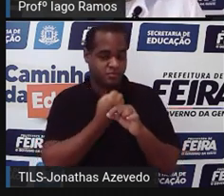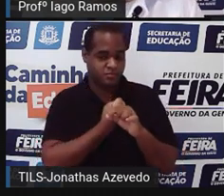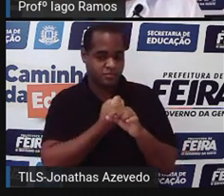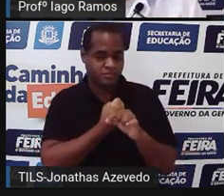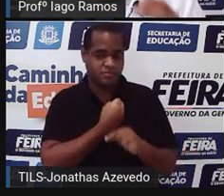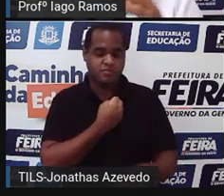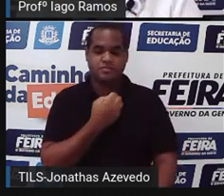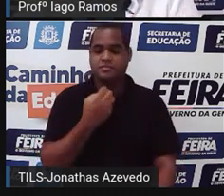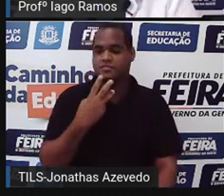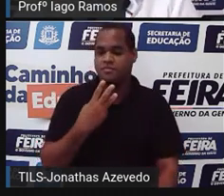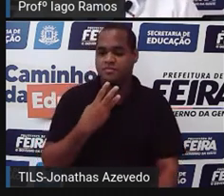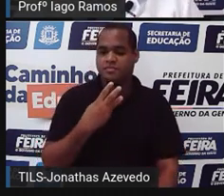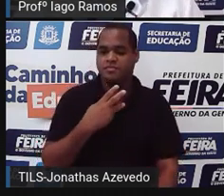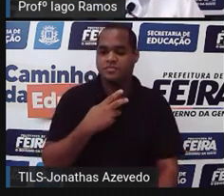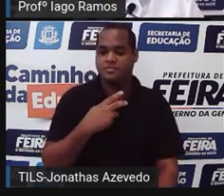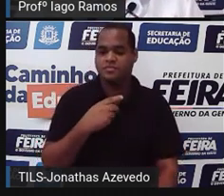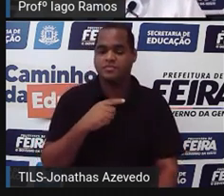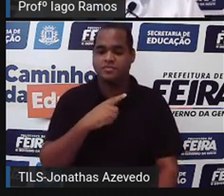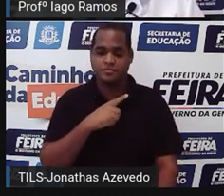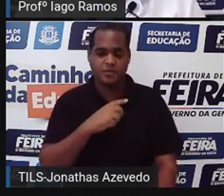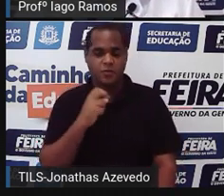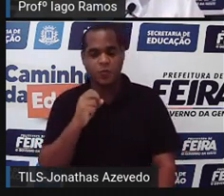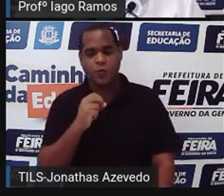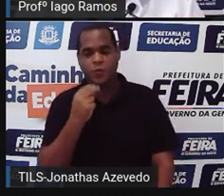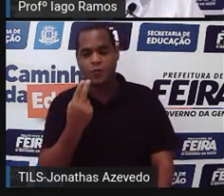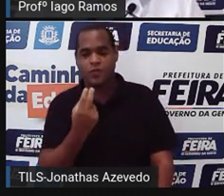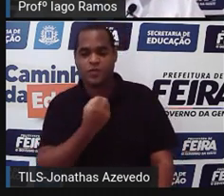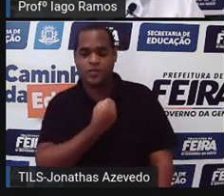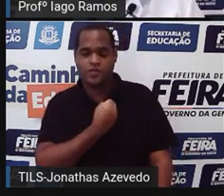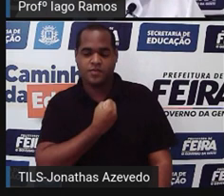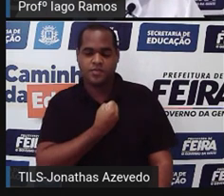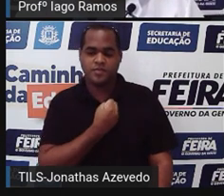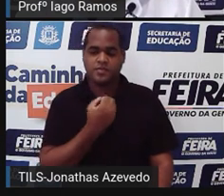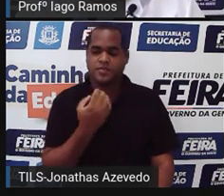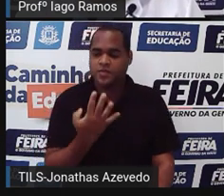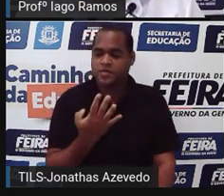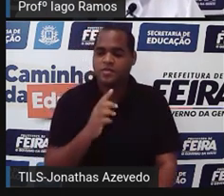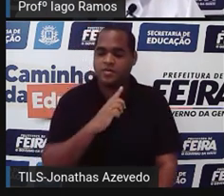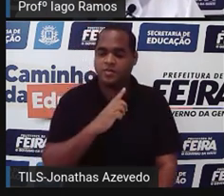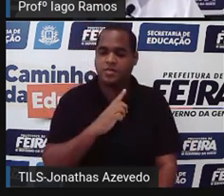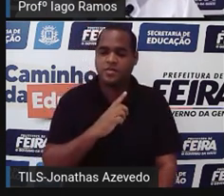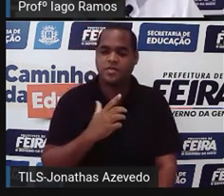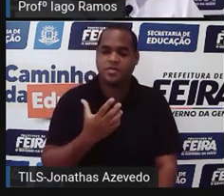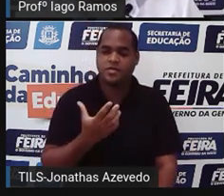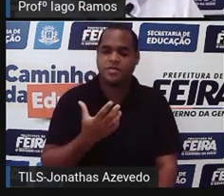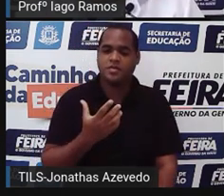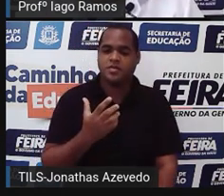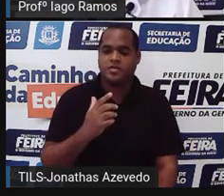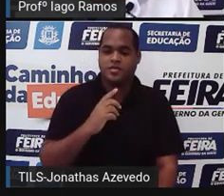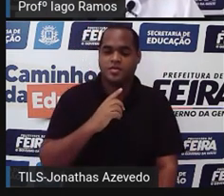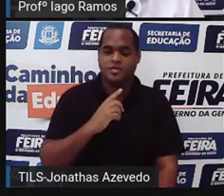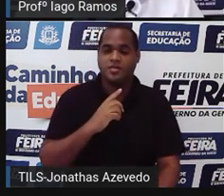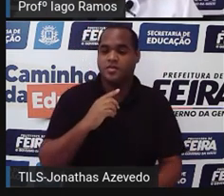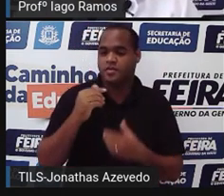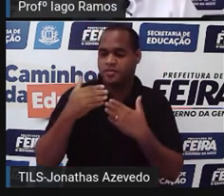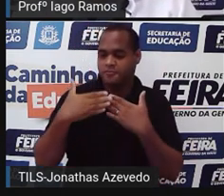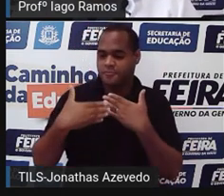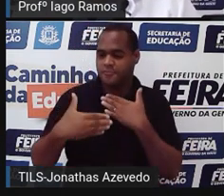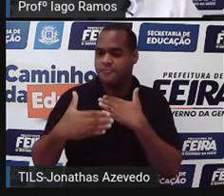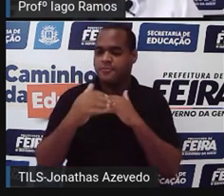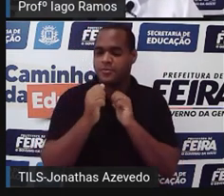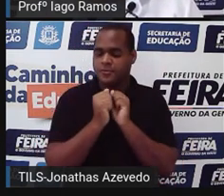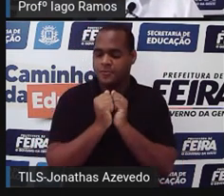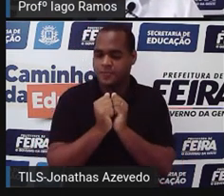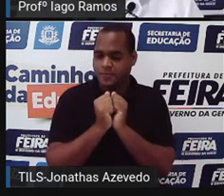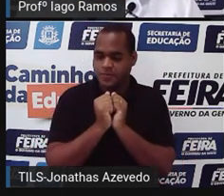a maioria, ou o número 4. Tá bom? Que é bastante coisa. Então, vamos lá. Vamos seguindo, vamos juntos,